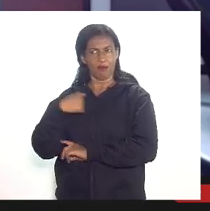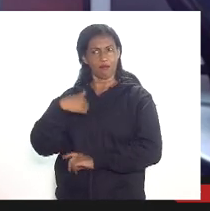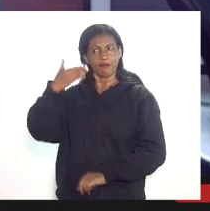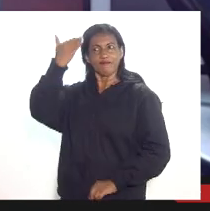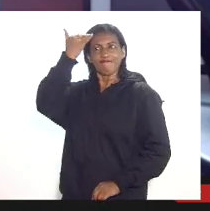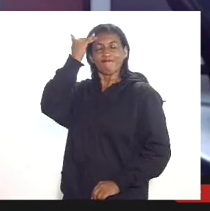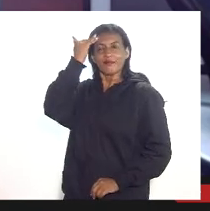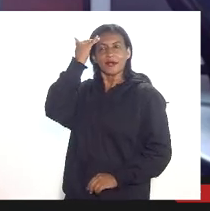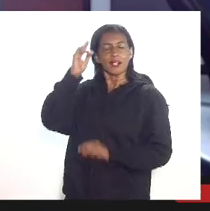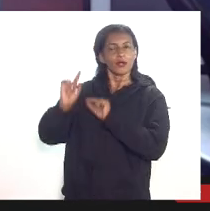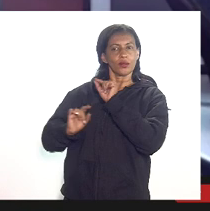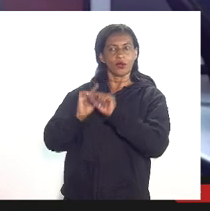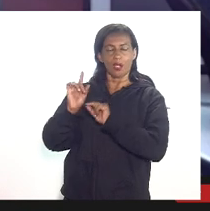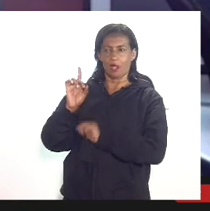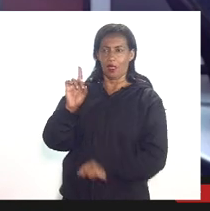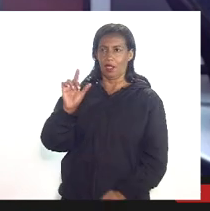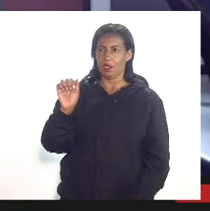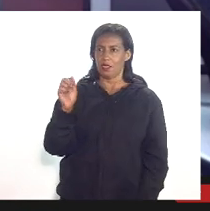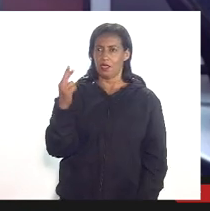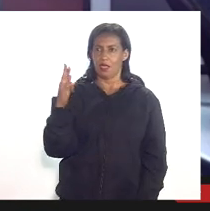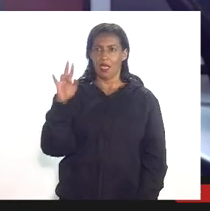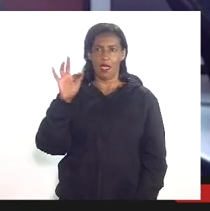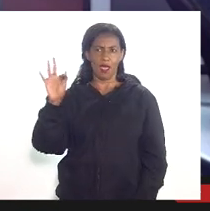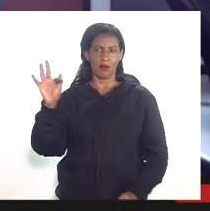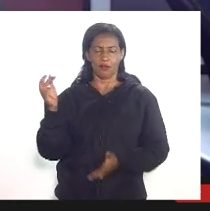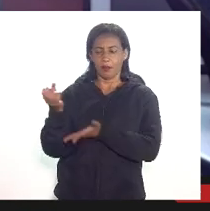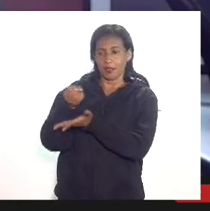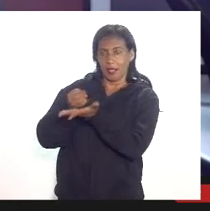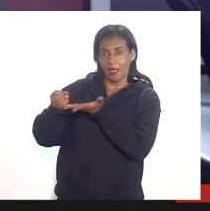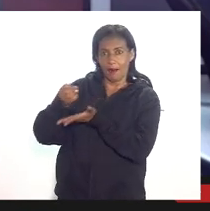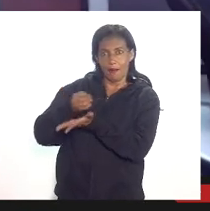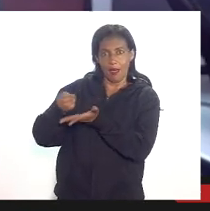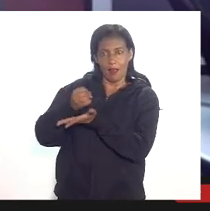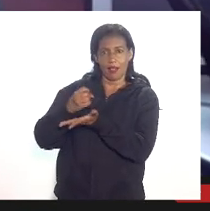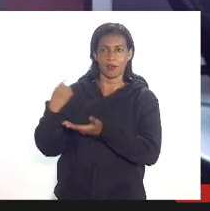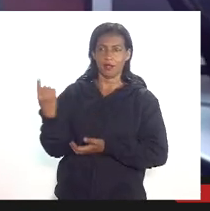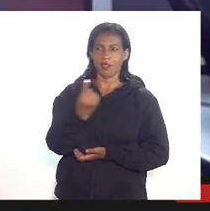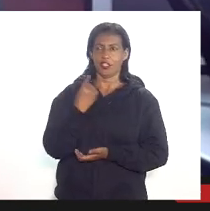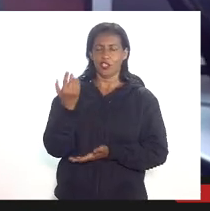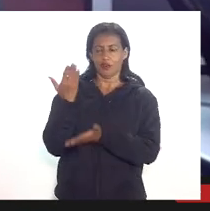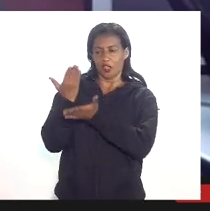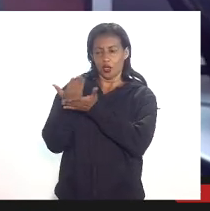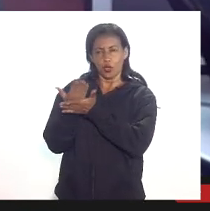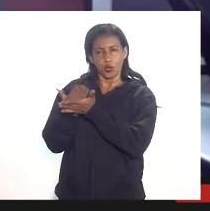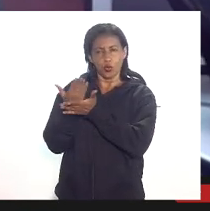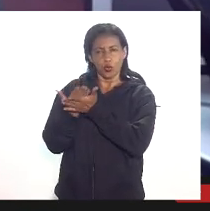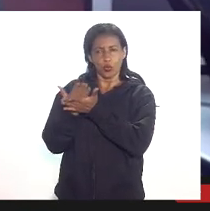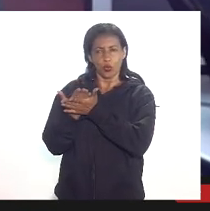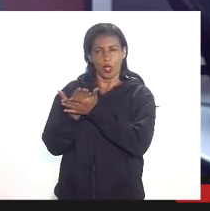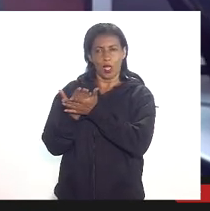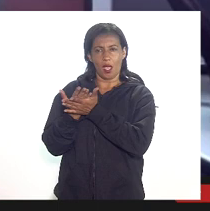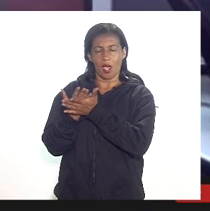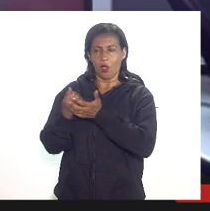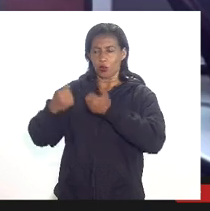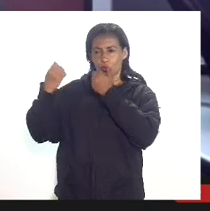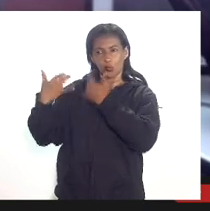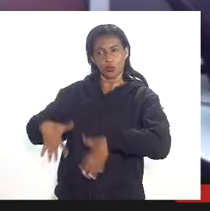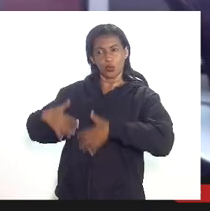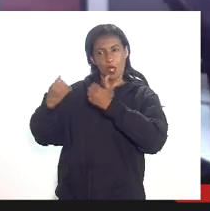o DAP deve ser a base pela qual a gente vai fazer o estudo dos gastos que podem ser então